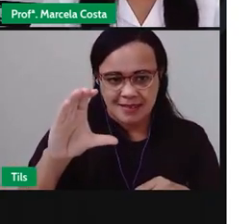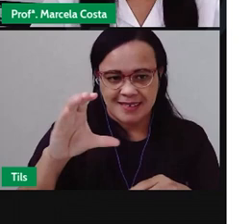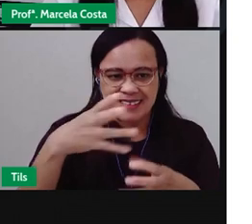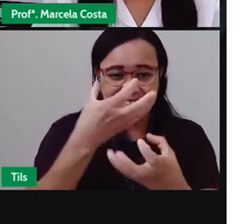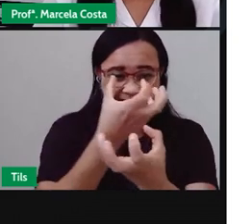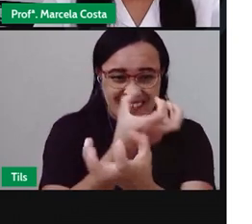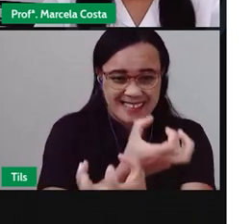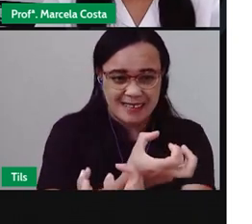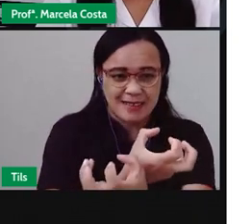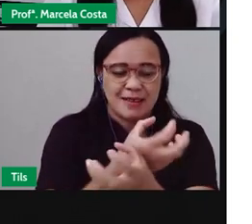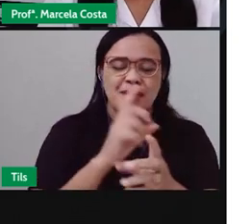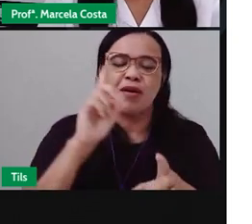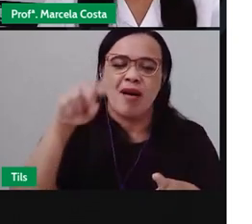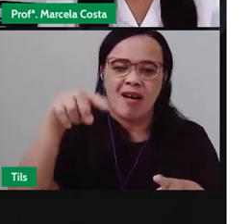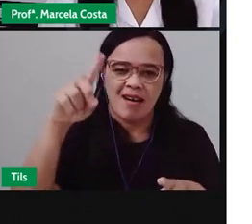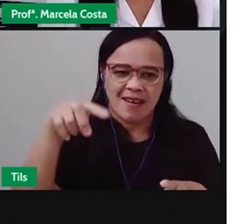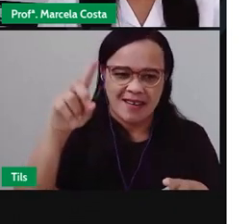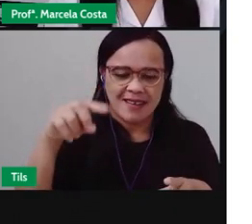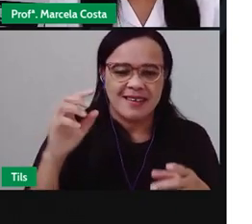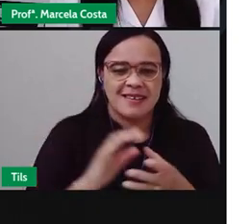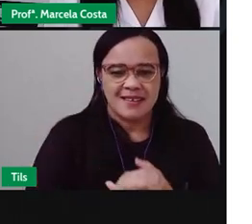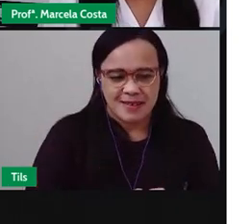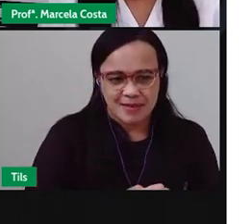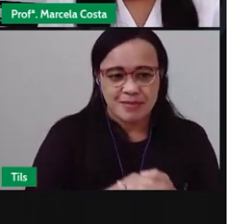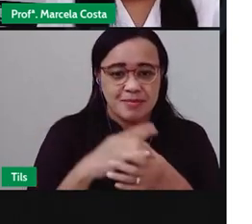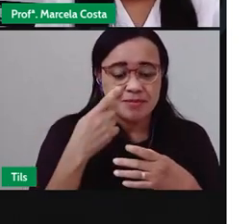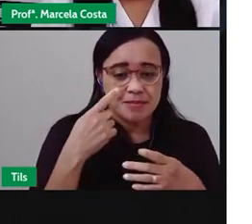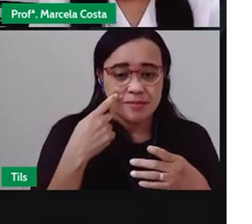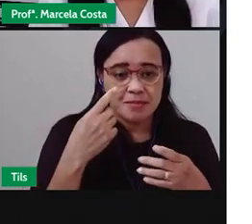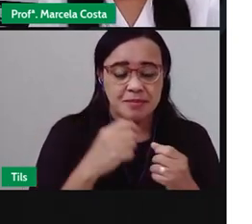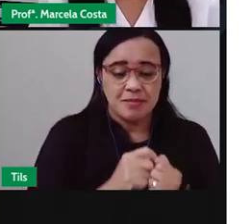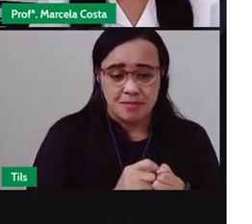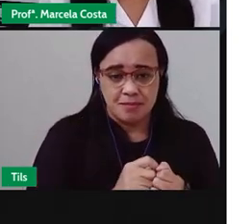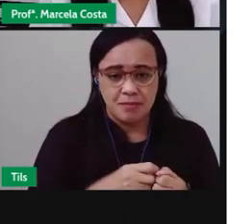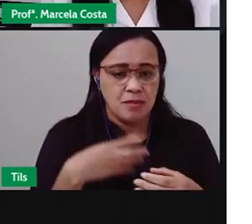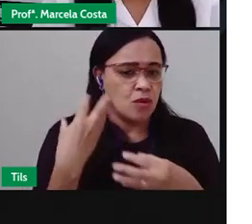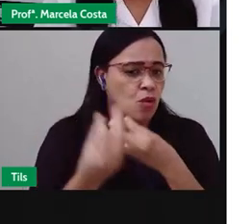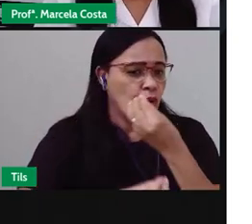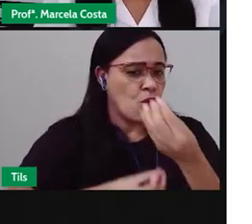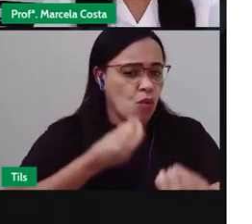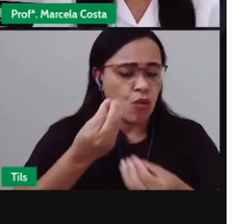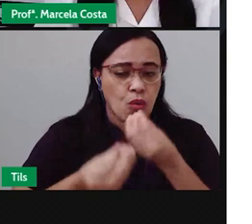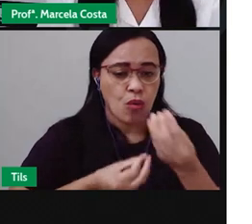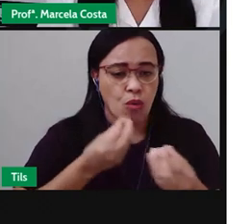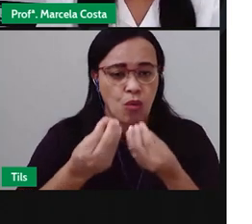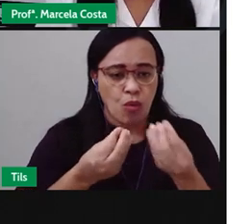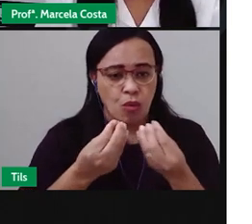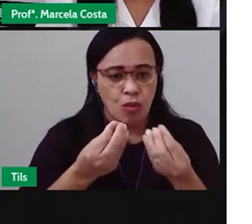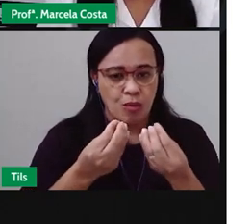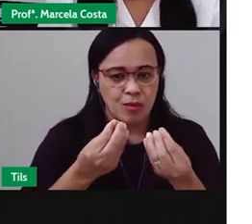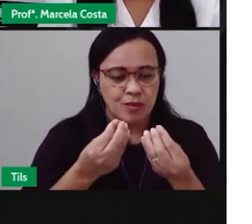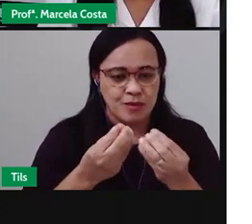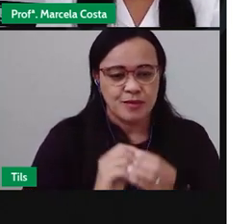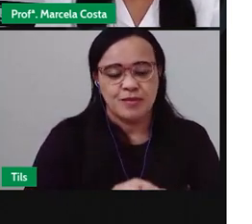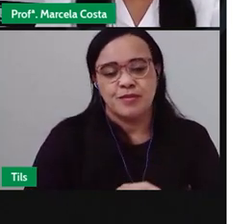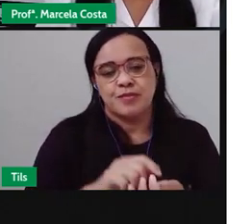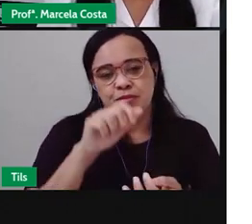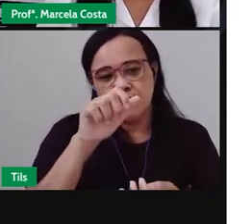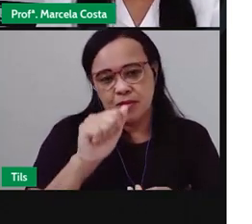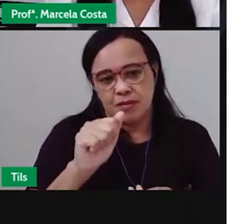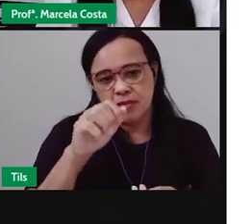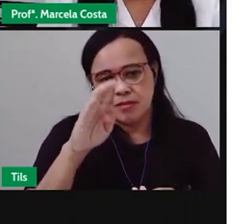É isso aí! Vamos ver aí como é que é dito, né? O alfabeto